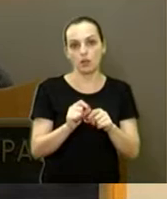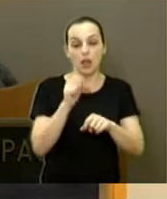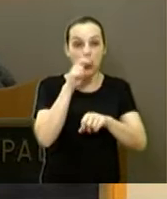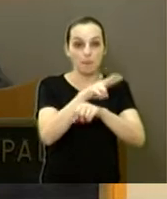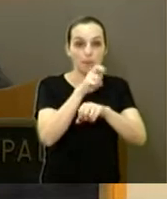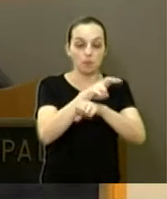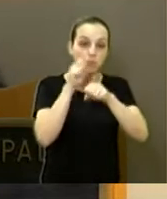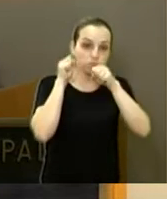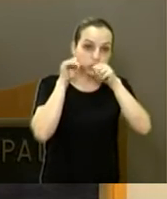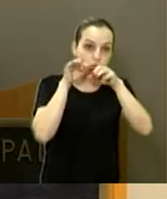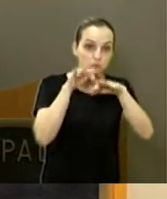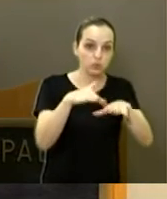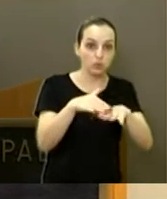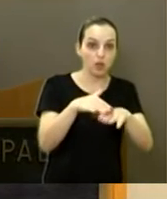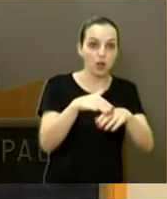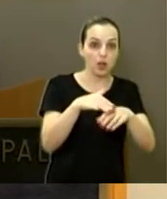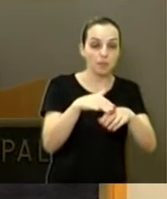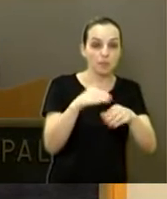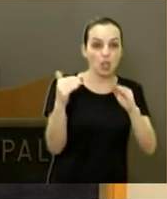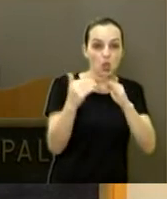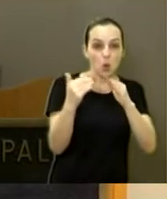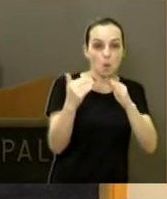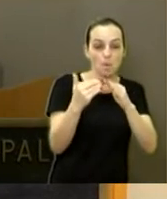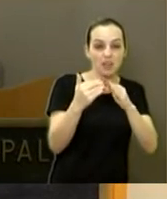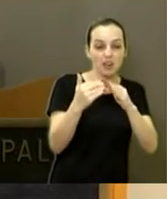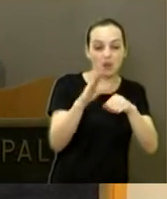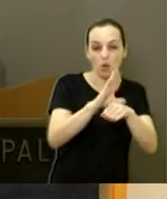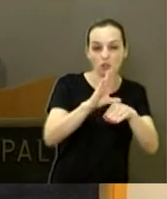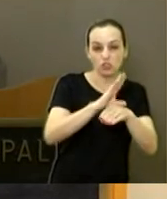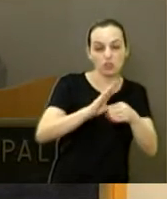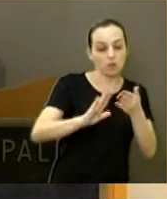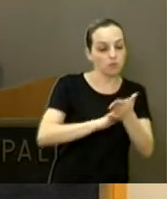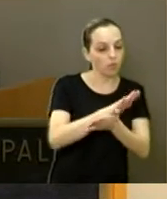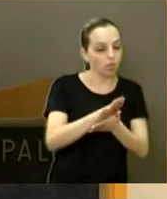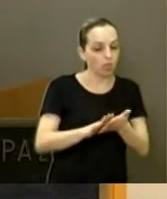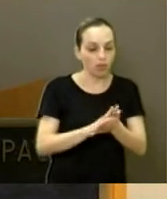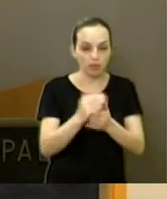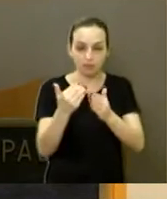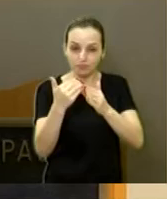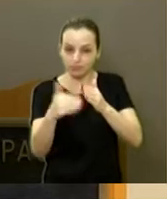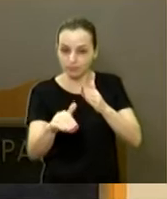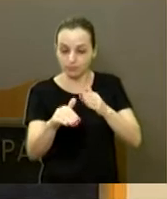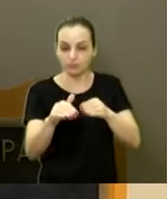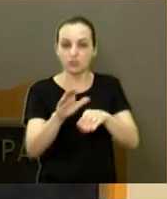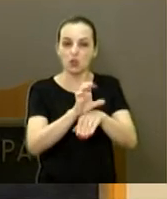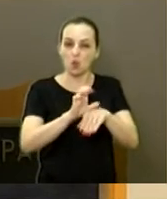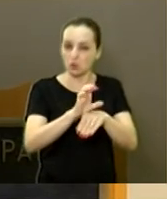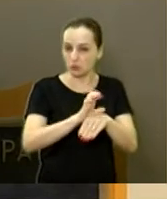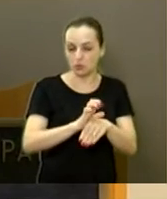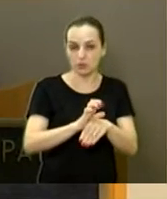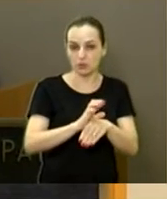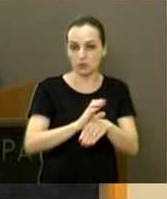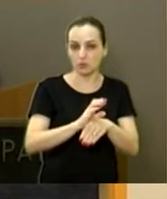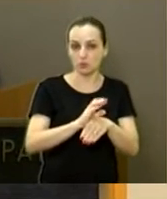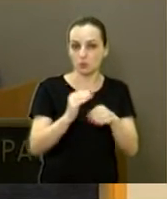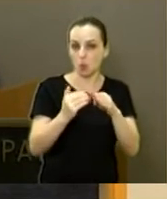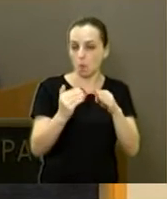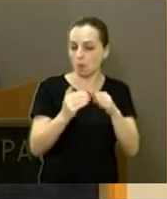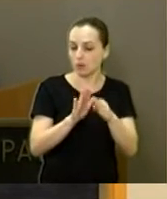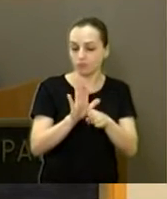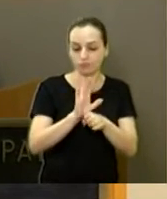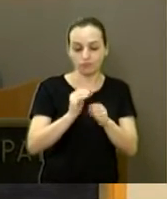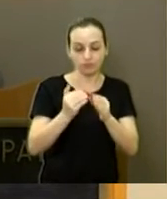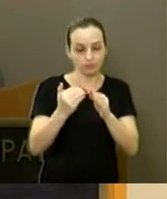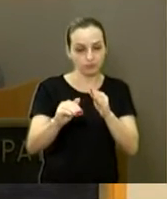inconstitucional se for nós votarmos aqui. Não podemos votar. E a pulverização tem que ser feita, sim. Tem que ser